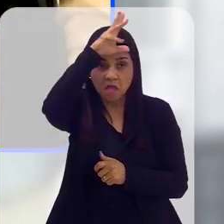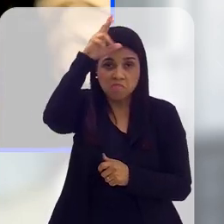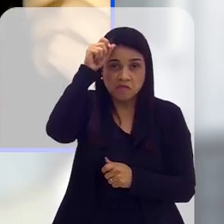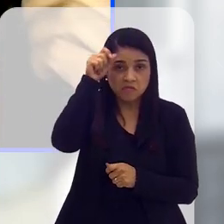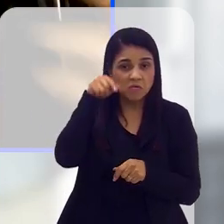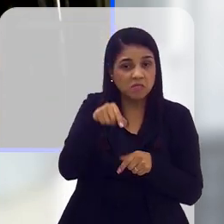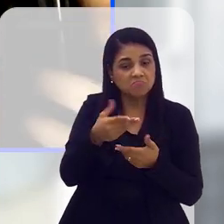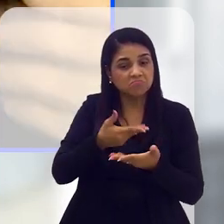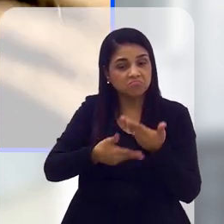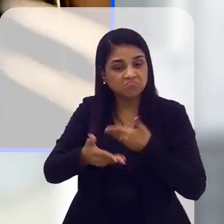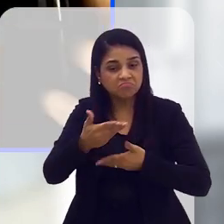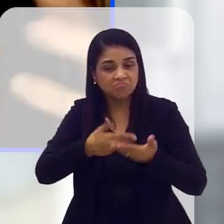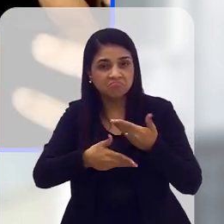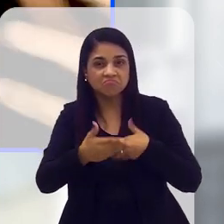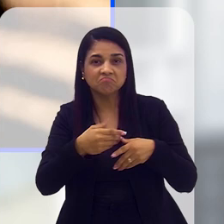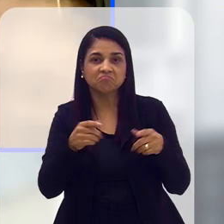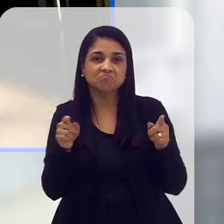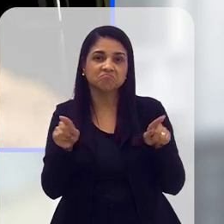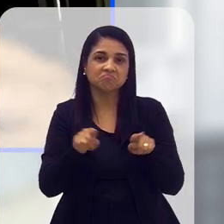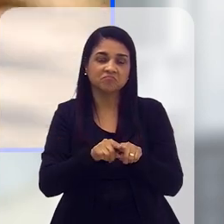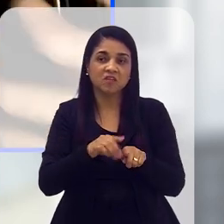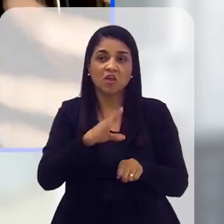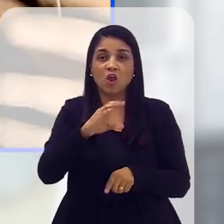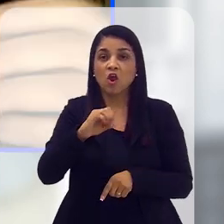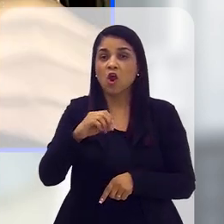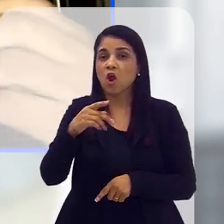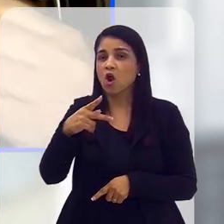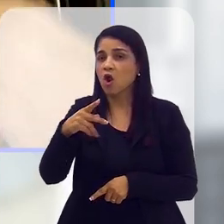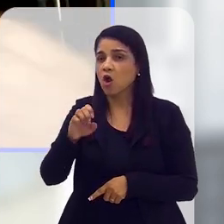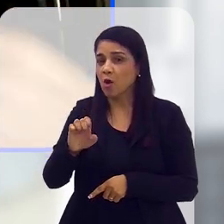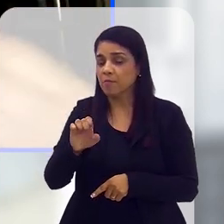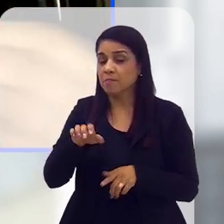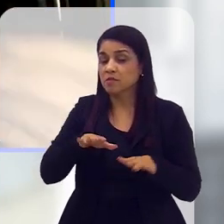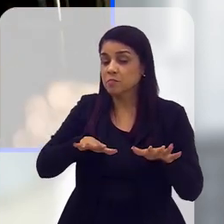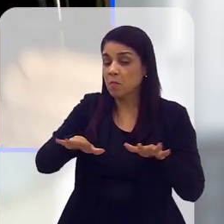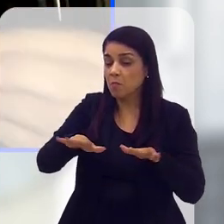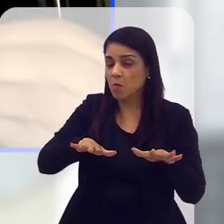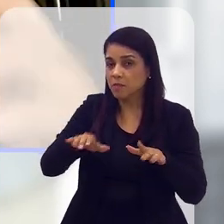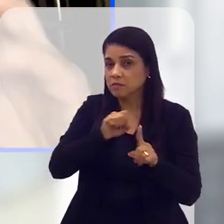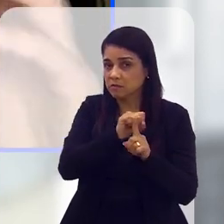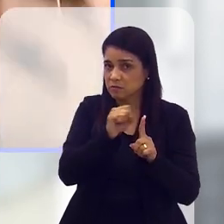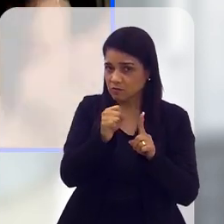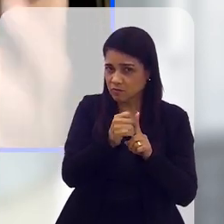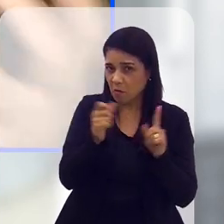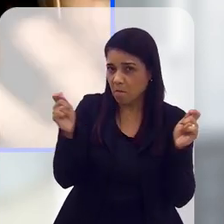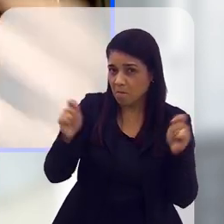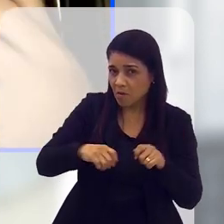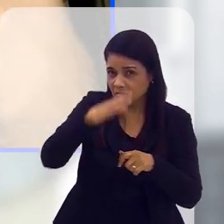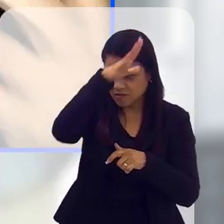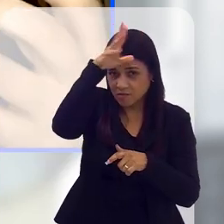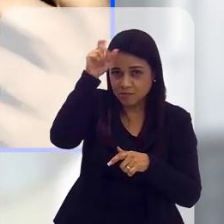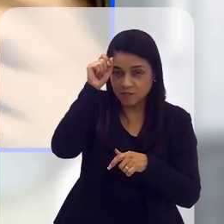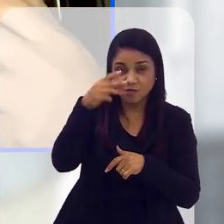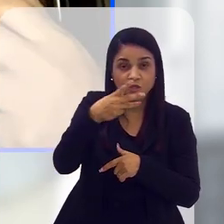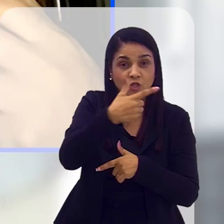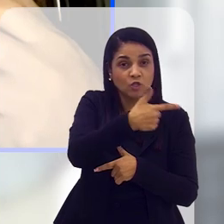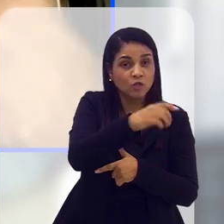na Amazônia, etc., etc., que pode, efetivamente, não a COP em si, mas uma mobilização social,